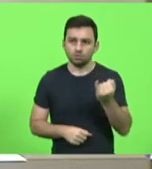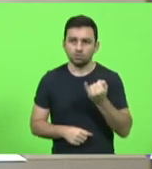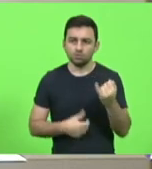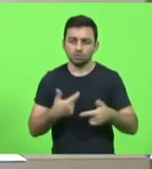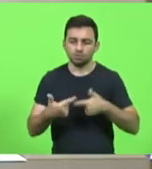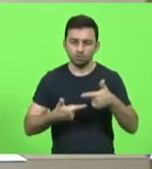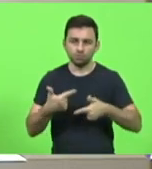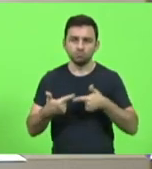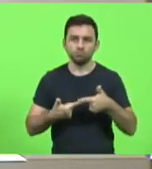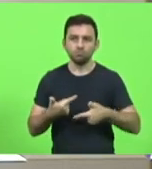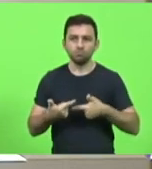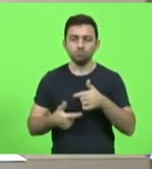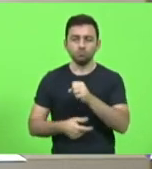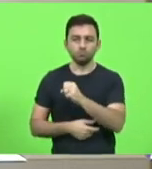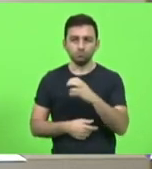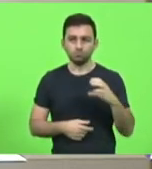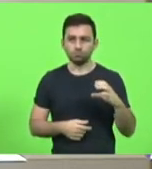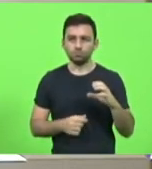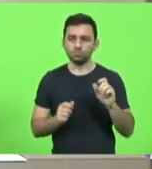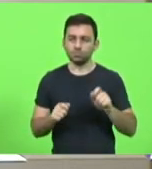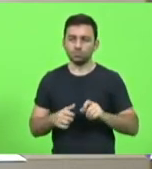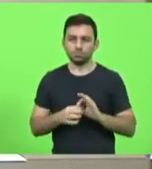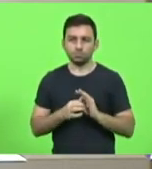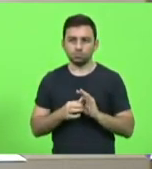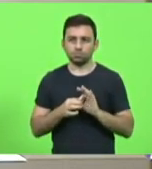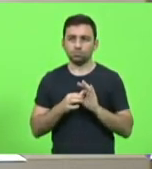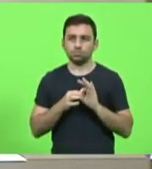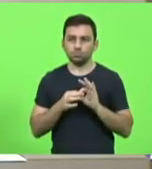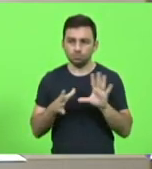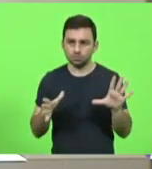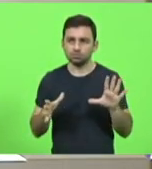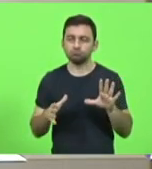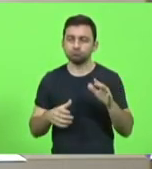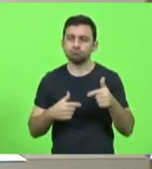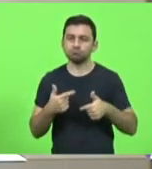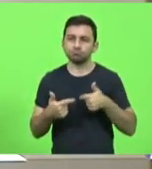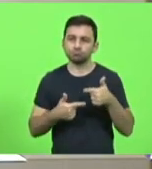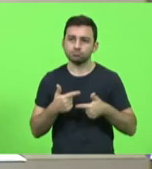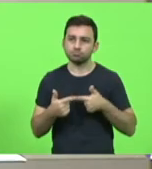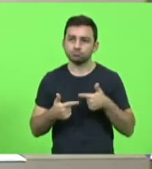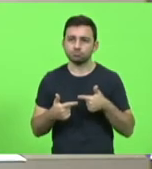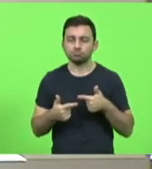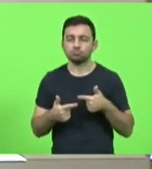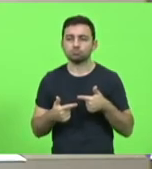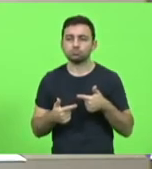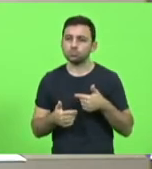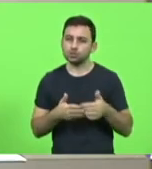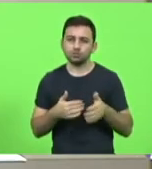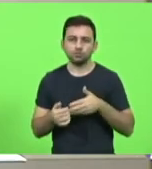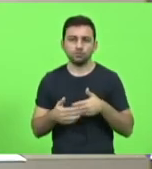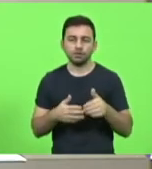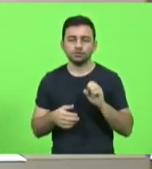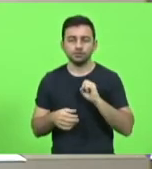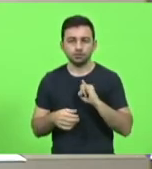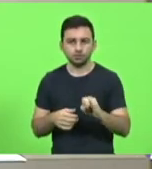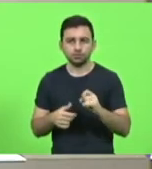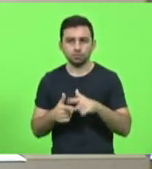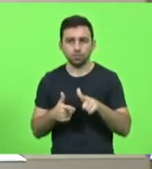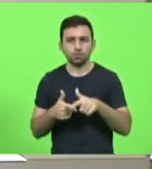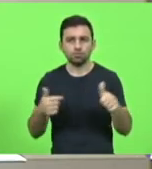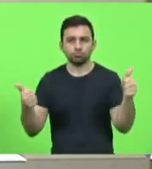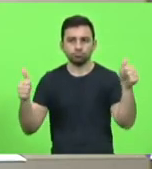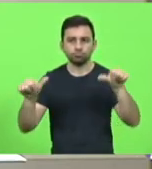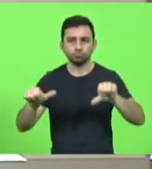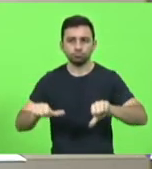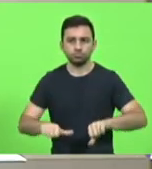de Santa Catarina, permitindo o exercício das atividades mesmo em período de calamidade